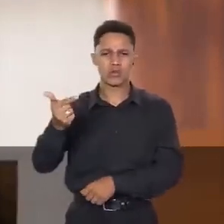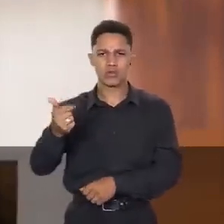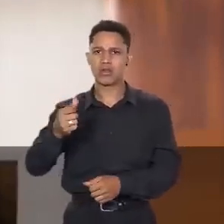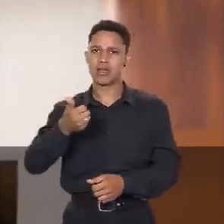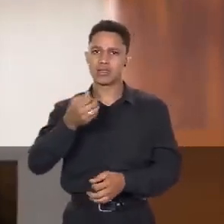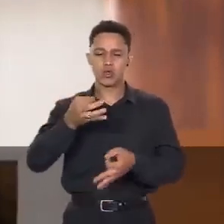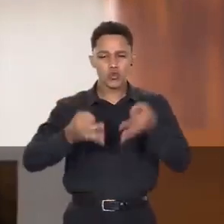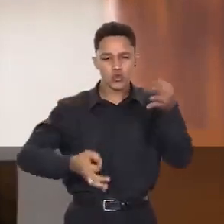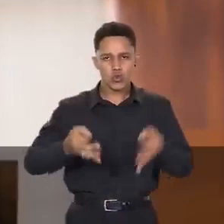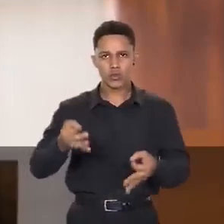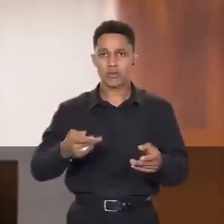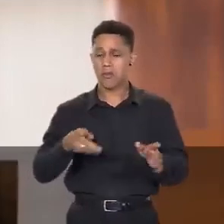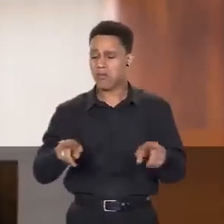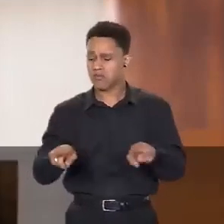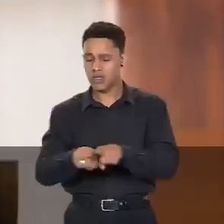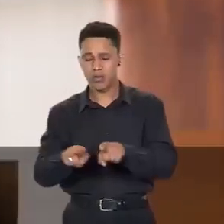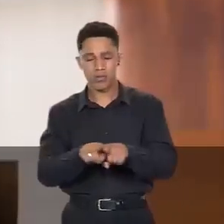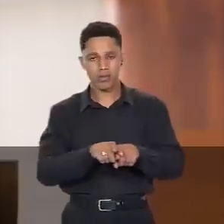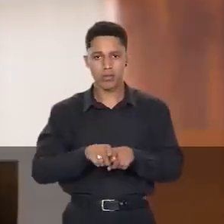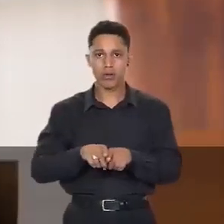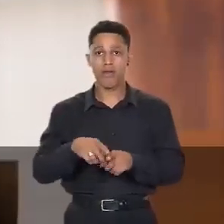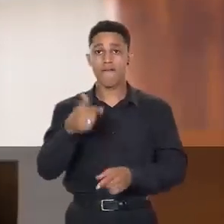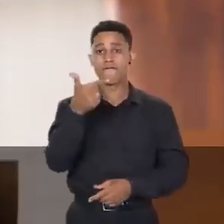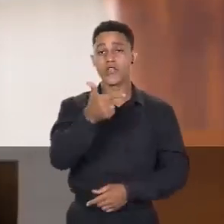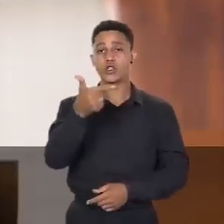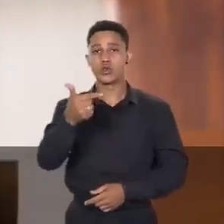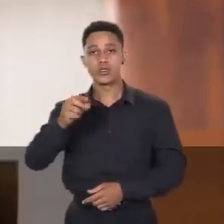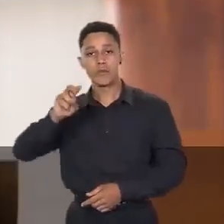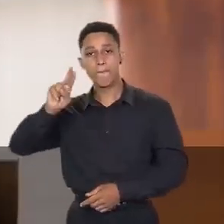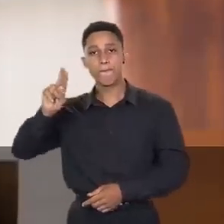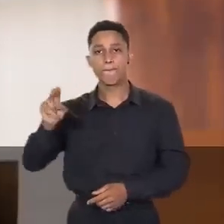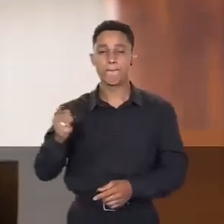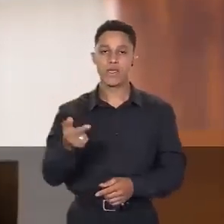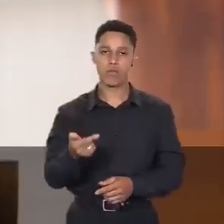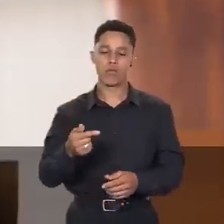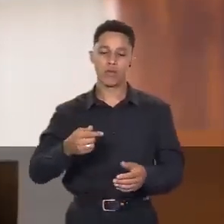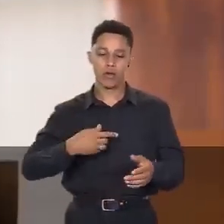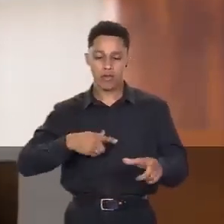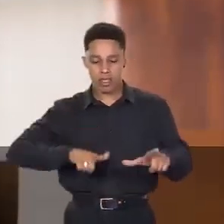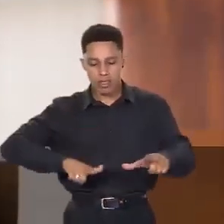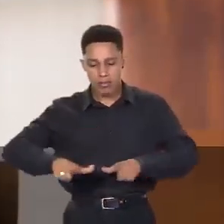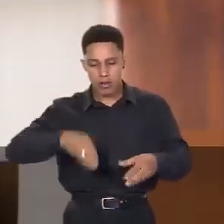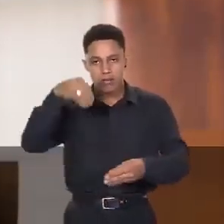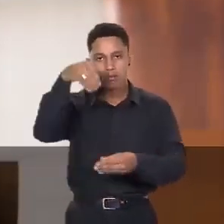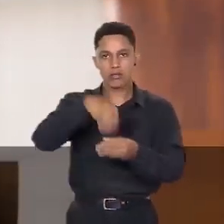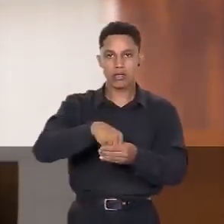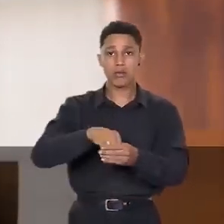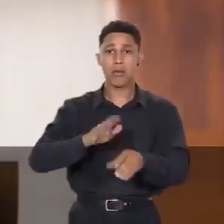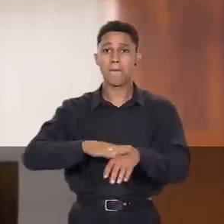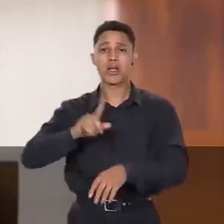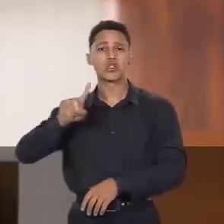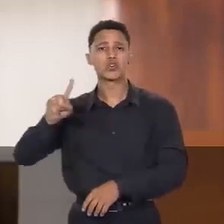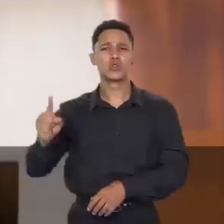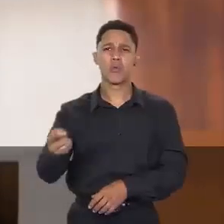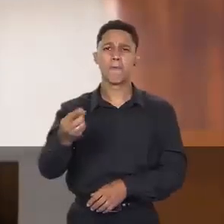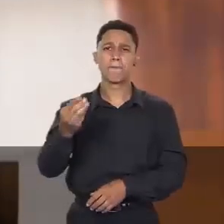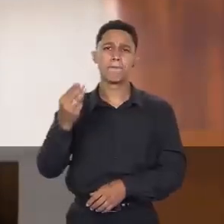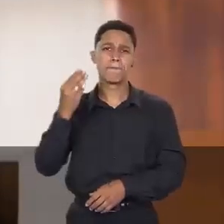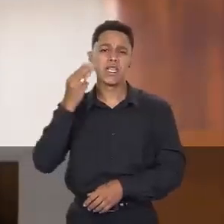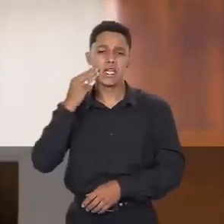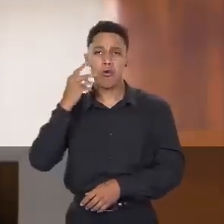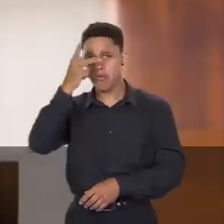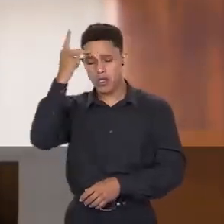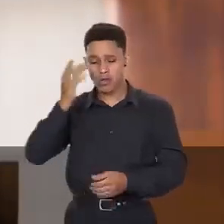e o mesmo número de promotores, com 22 mil servidores e mais de 1 milhão e 800